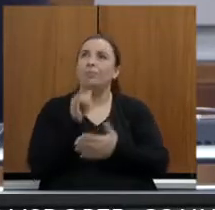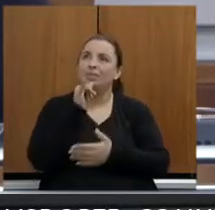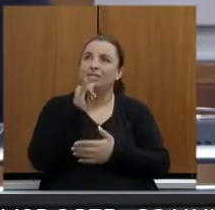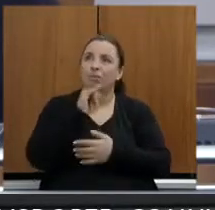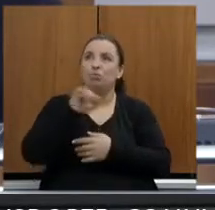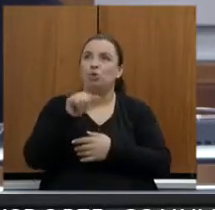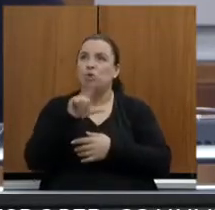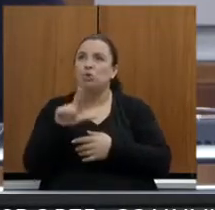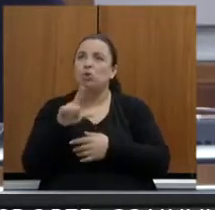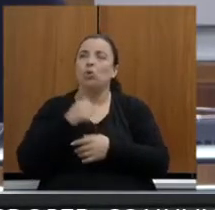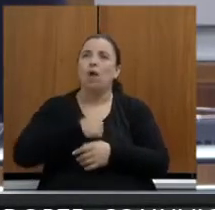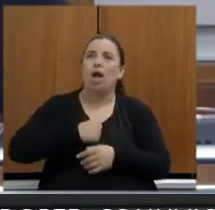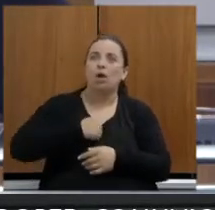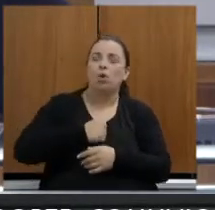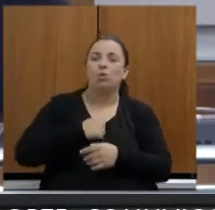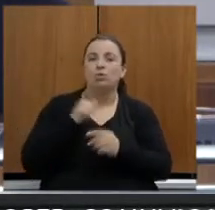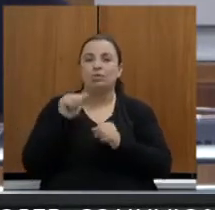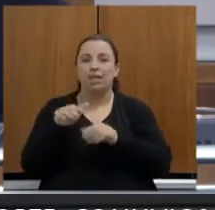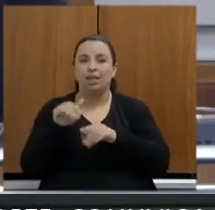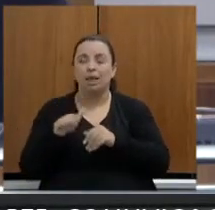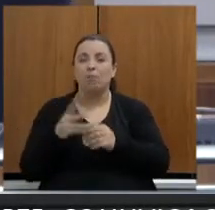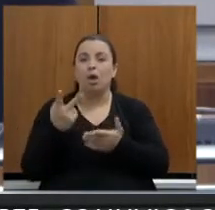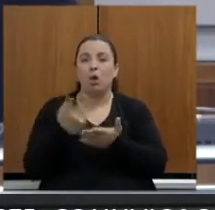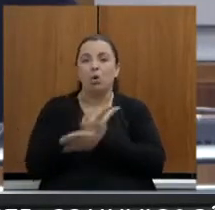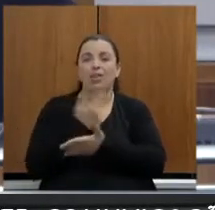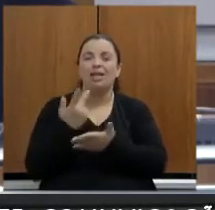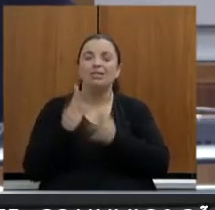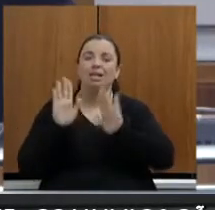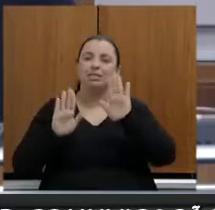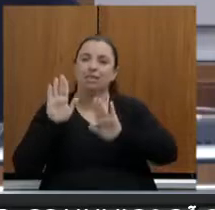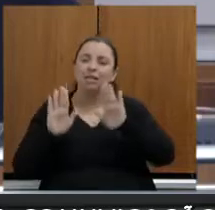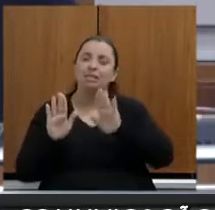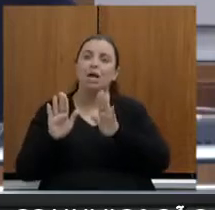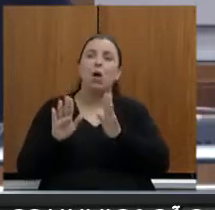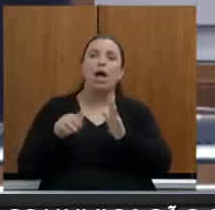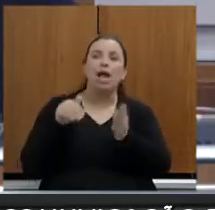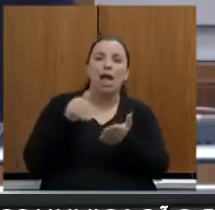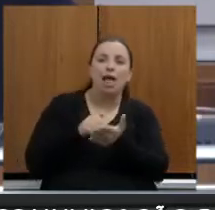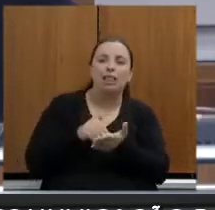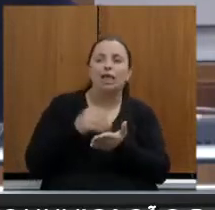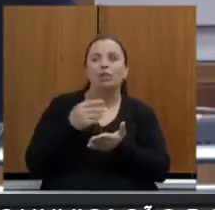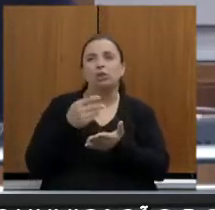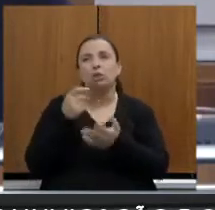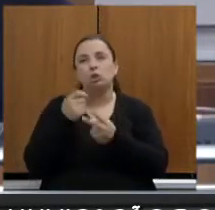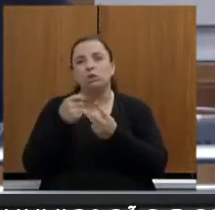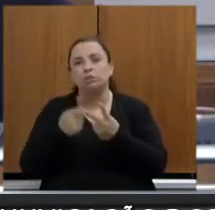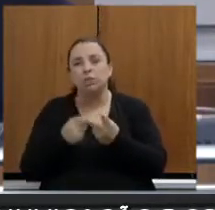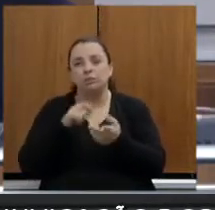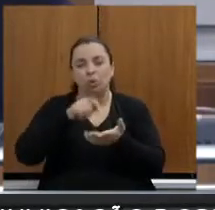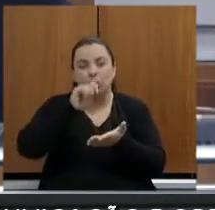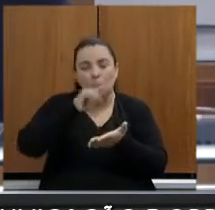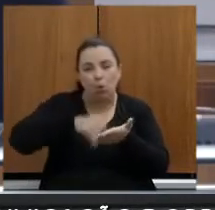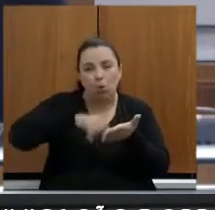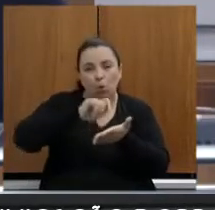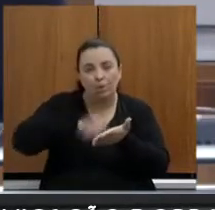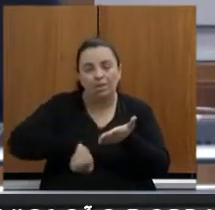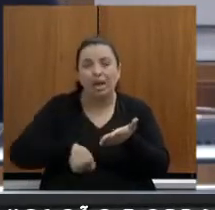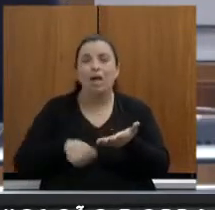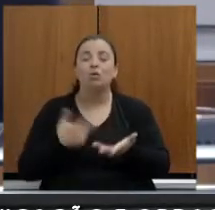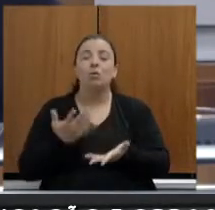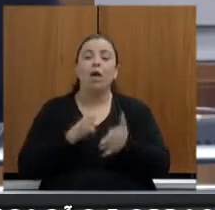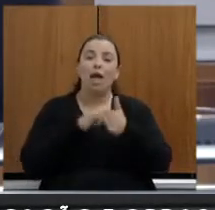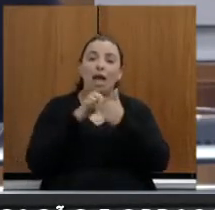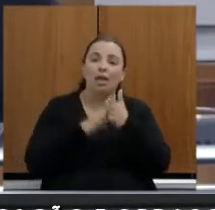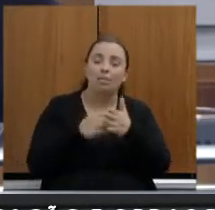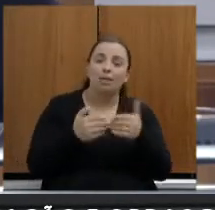setembro, você demora mais uns dois meses para assinar o contrato, até a empresa se mobilizar, esse dinheiro caindo na conta,